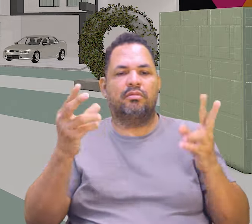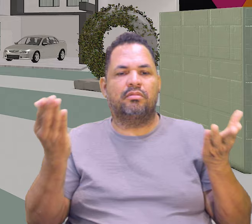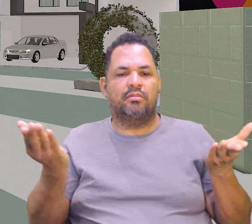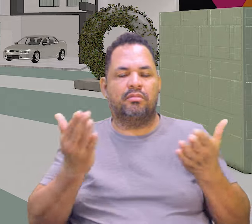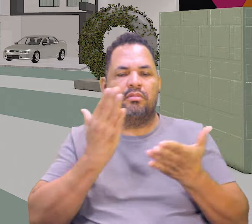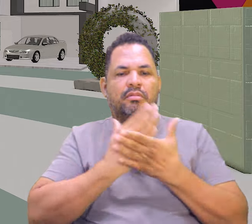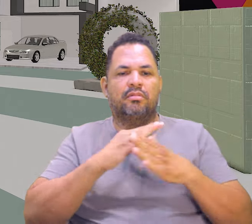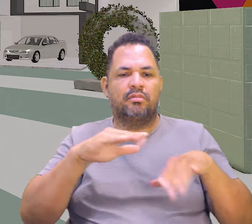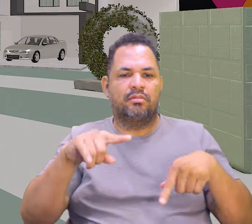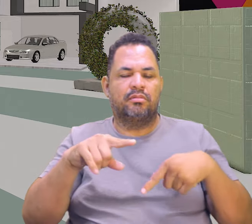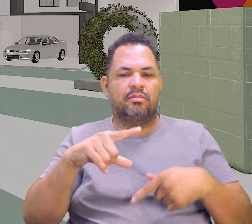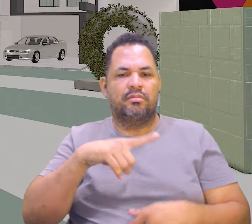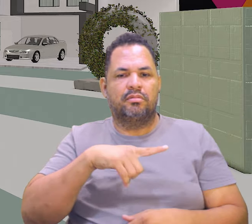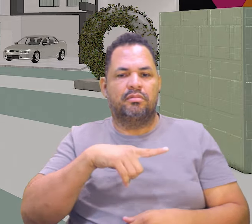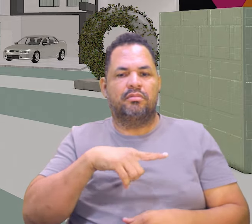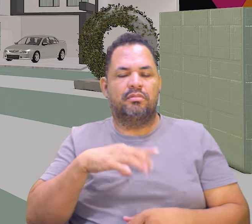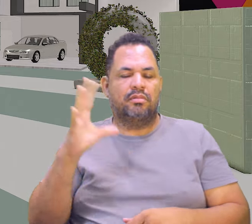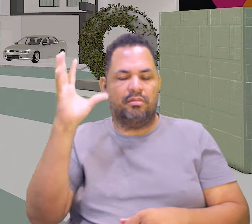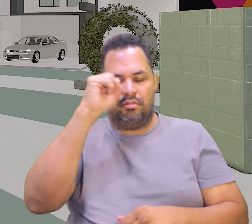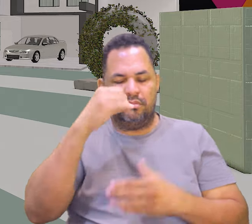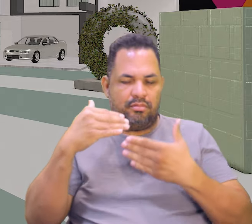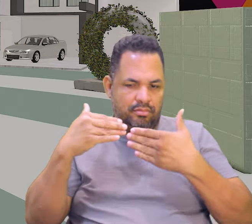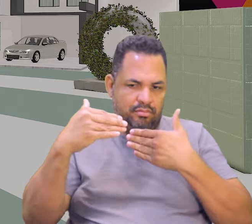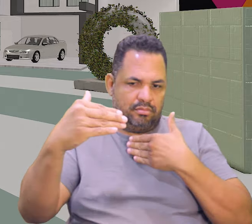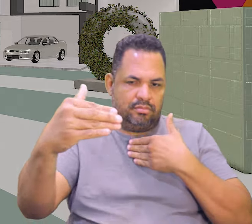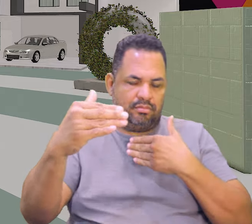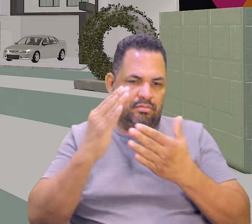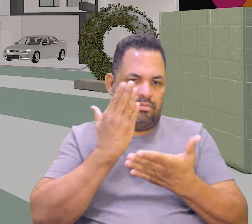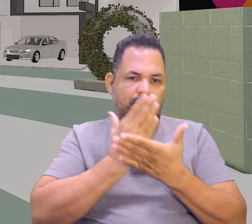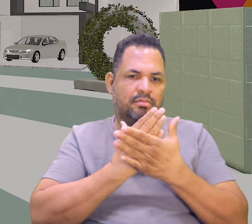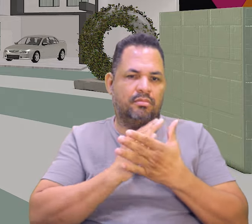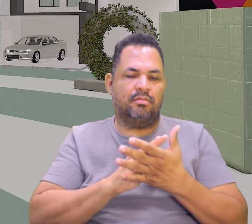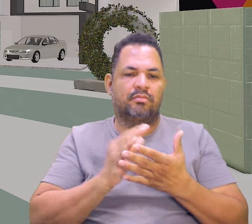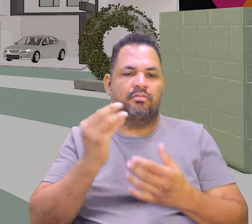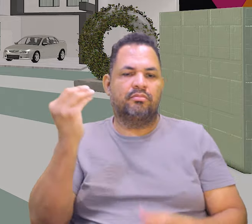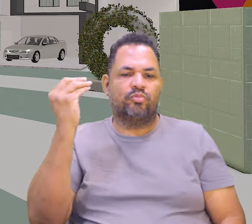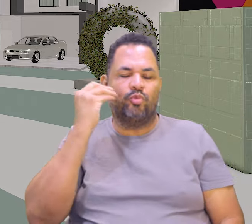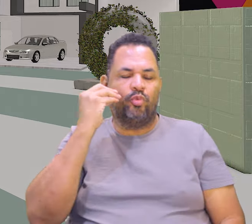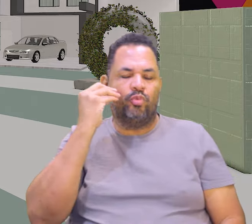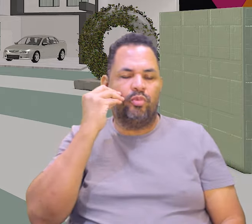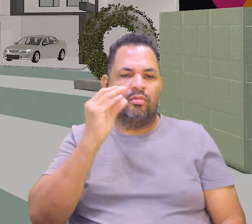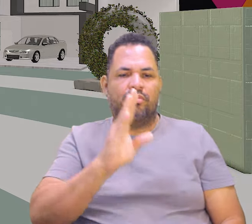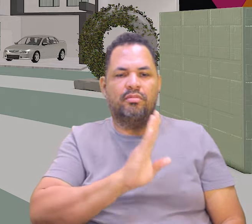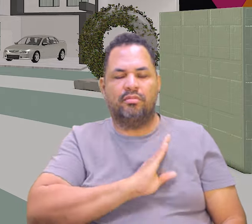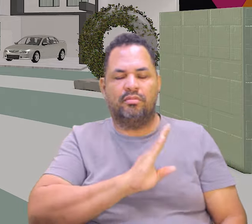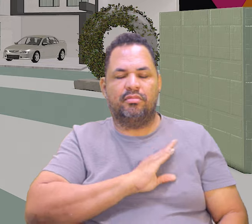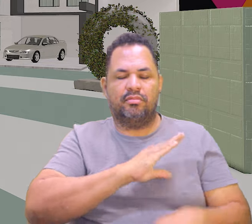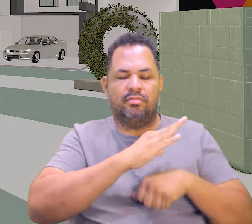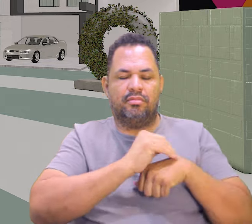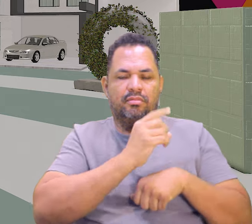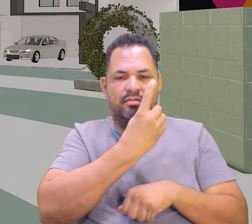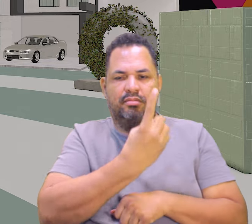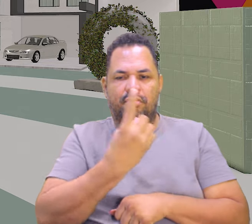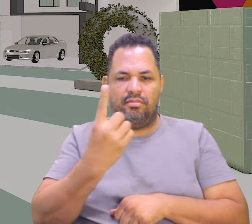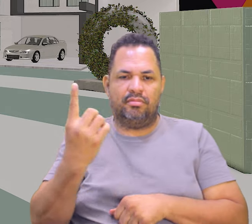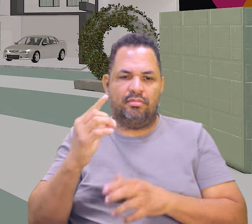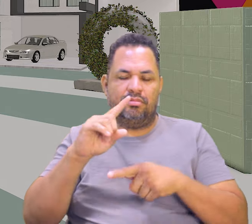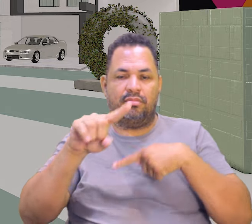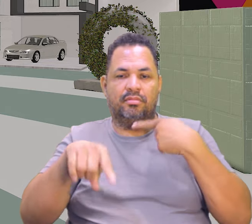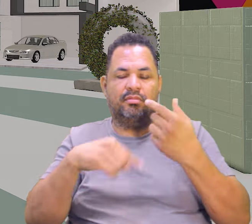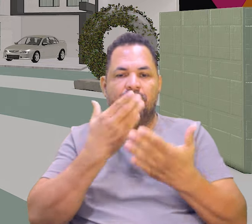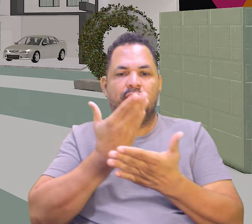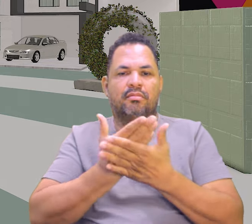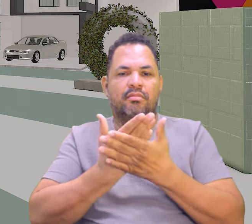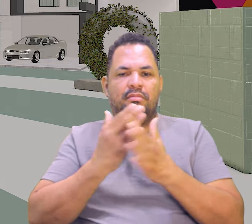de hoje fica por aqui, mas tem bastante aprendizado pela frente, tá? Ficamos daquele jeito, beijo carinhoso no coração de cada um de vocês e até a